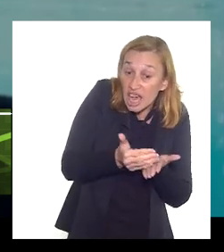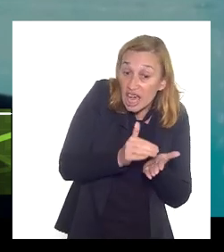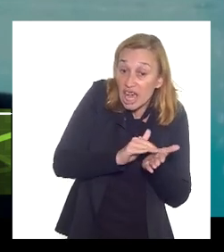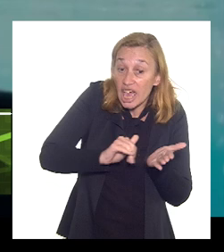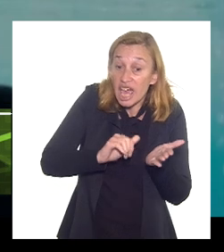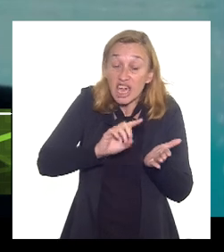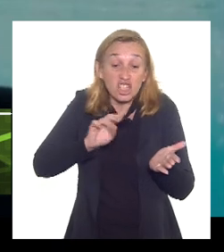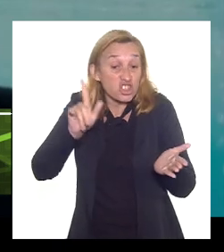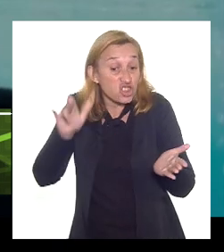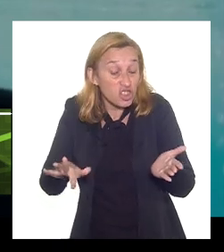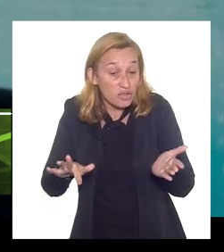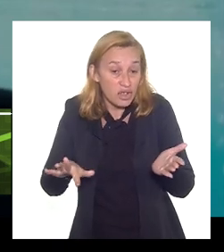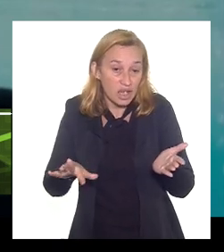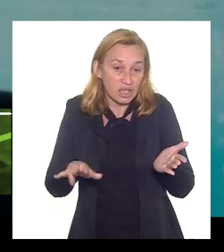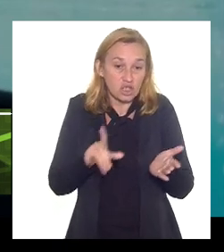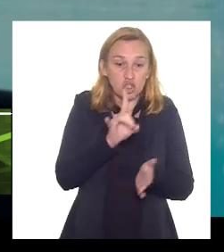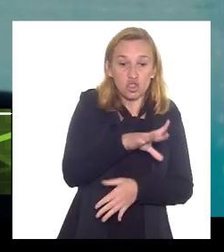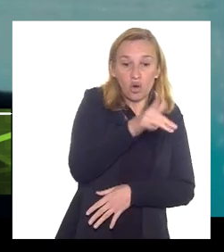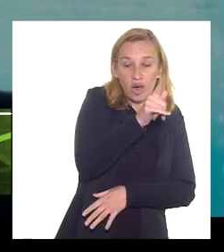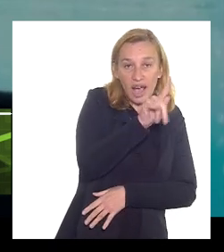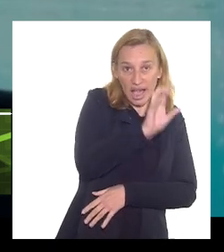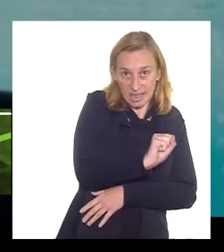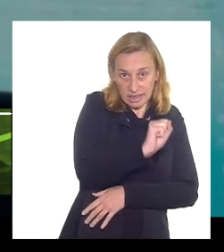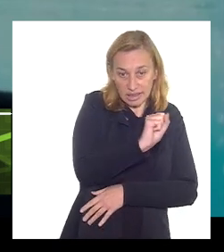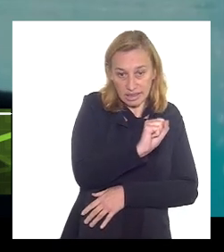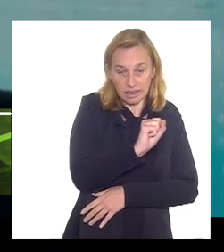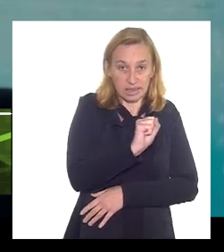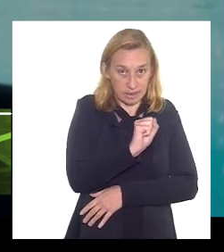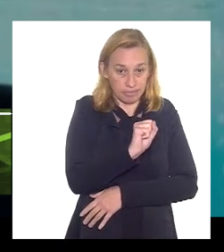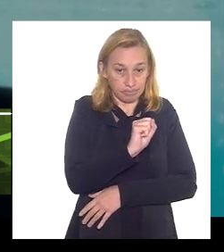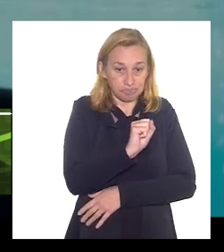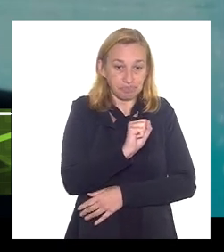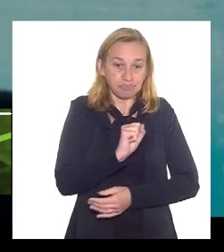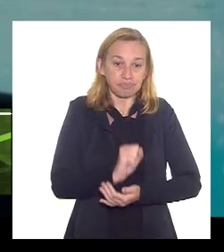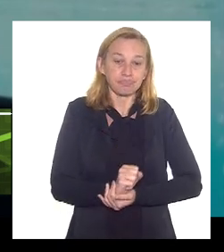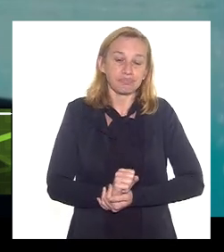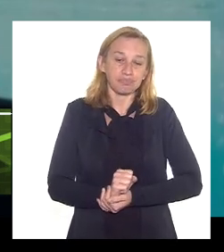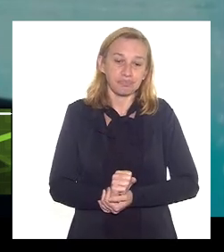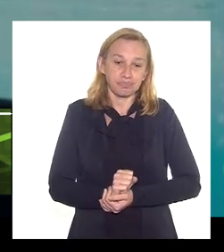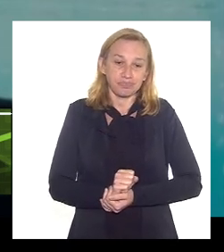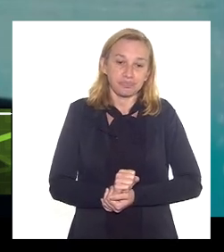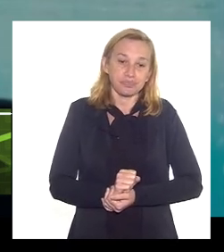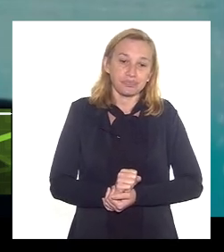instalação para produzir só gás hidrocarboneto ela tem uma série de requisitos que a gente precisa ter